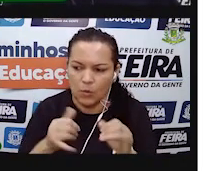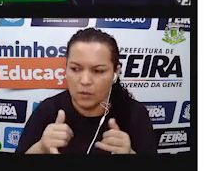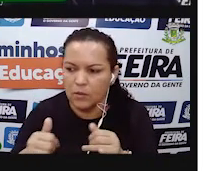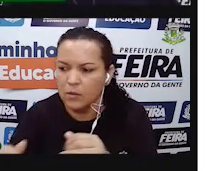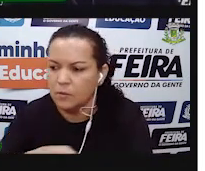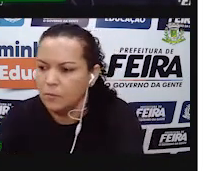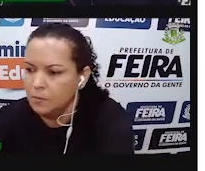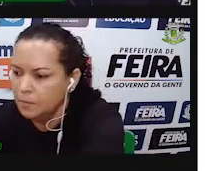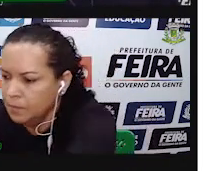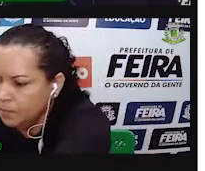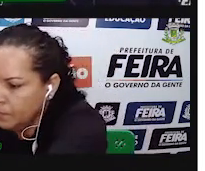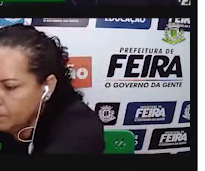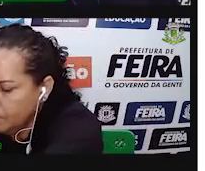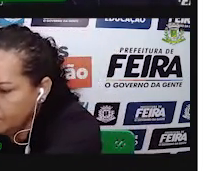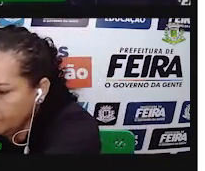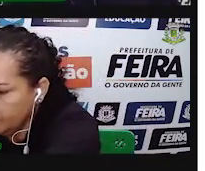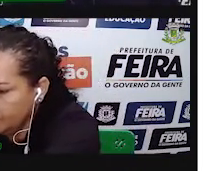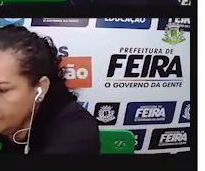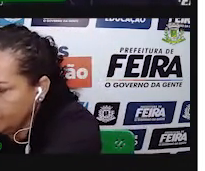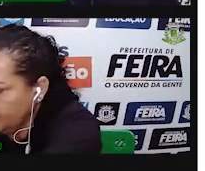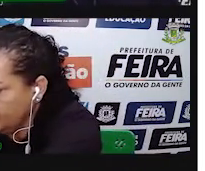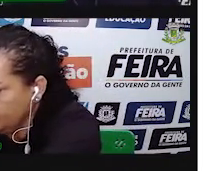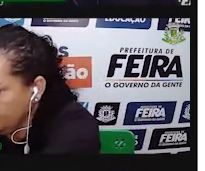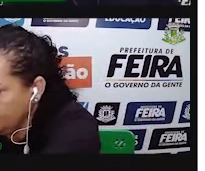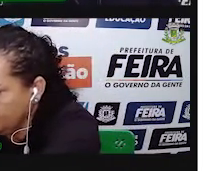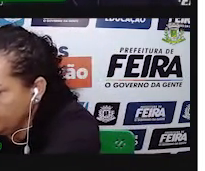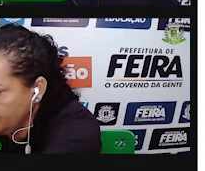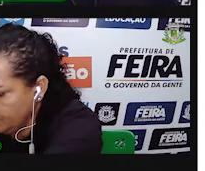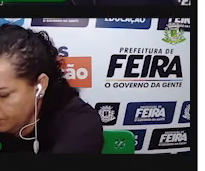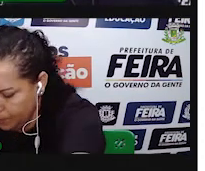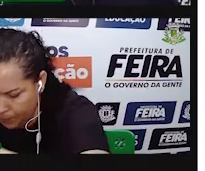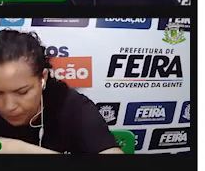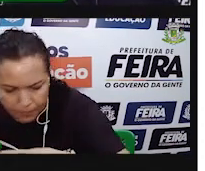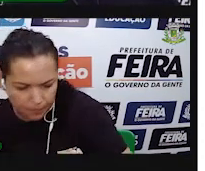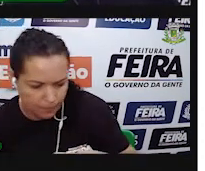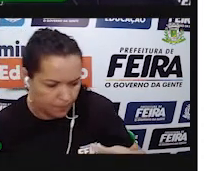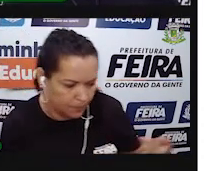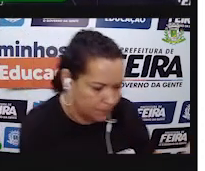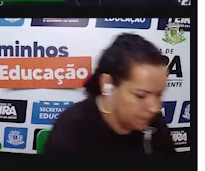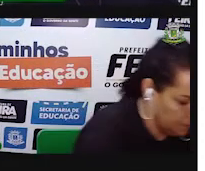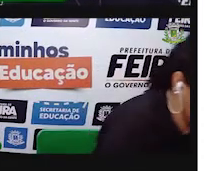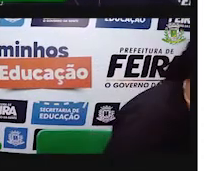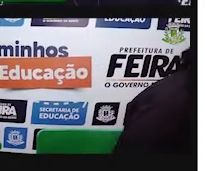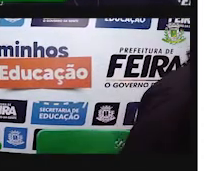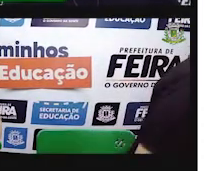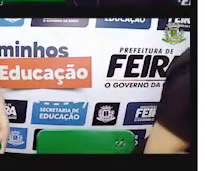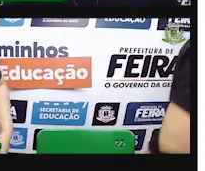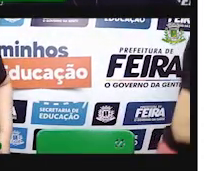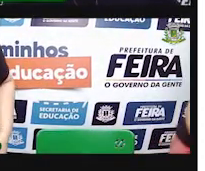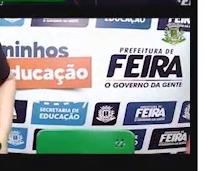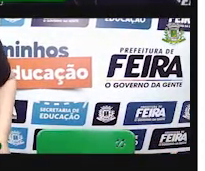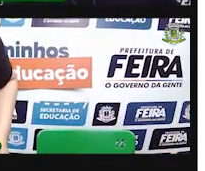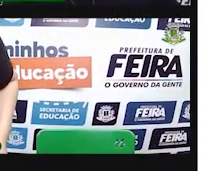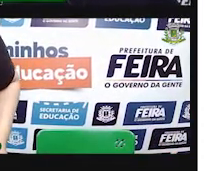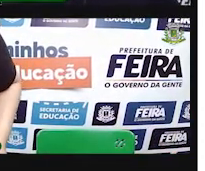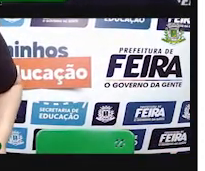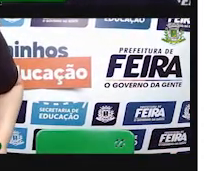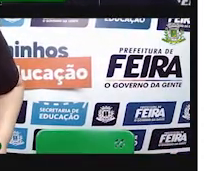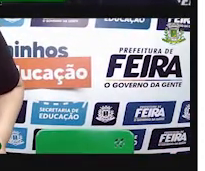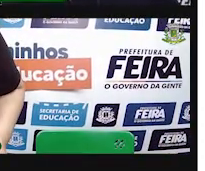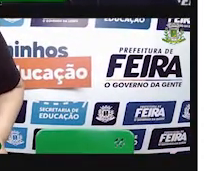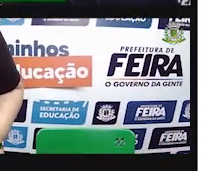direita está o consumo de cada mês, em kilowatt-hora. Então, em fevereiro de 2019,